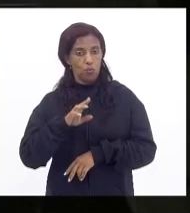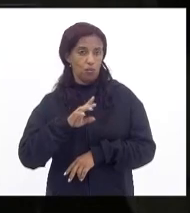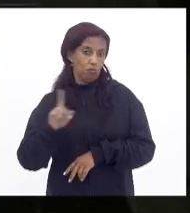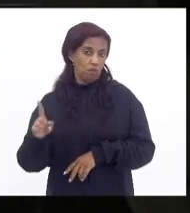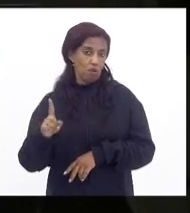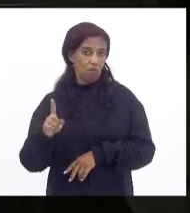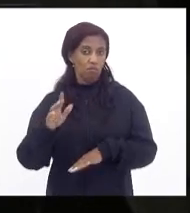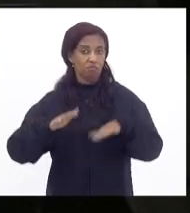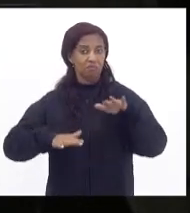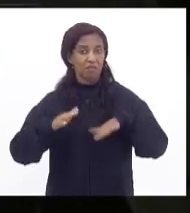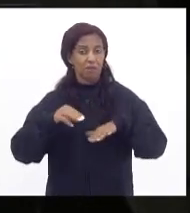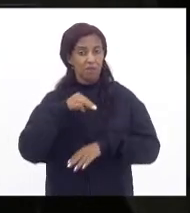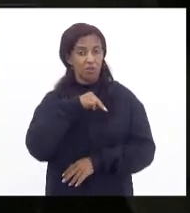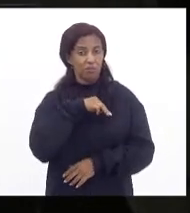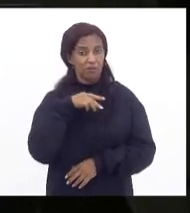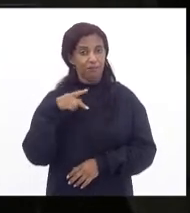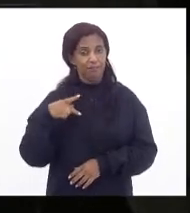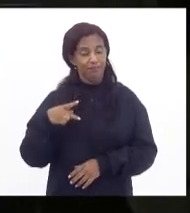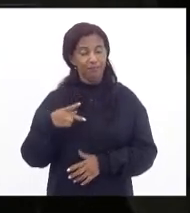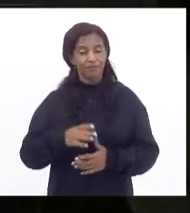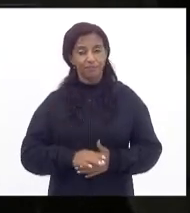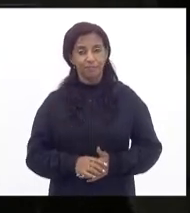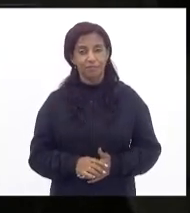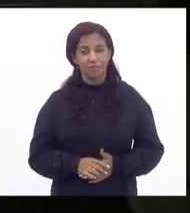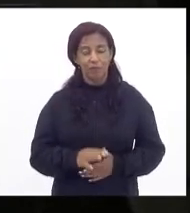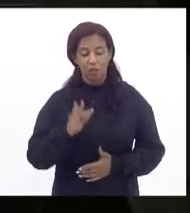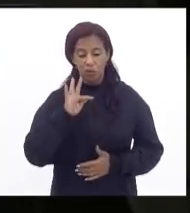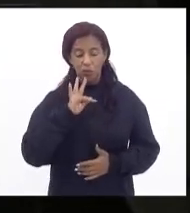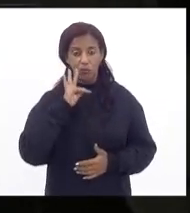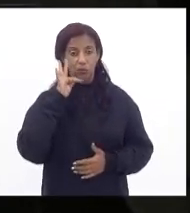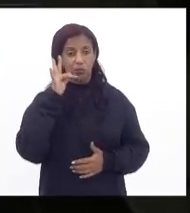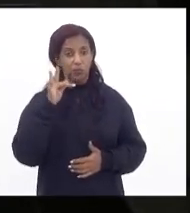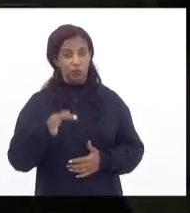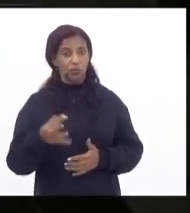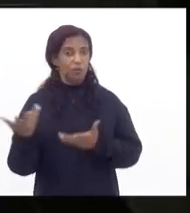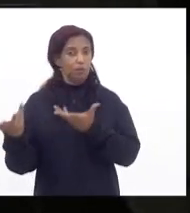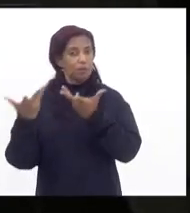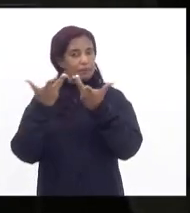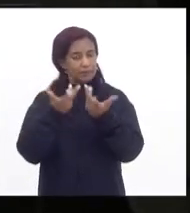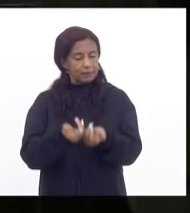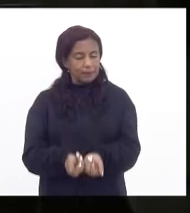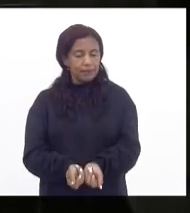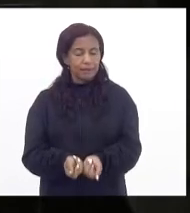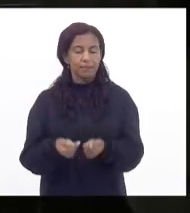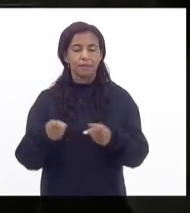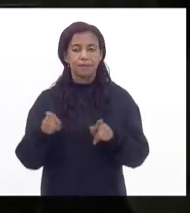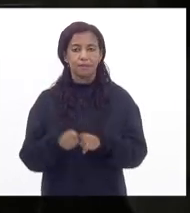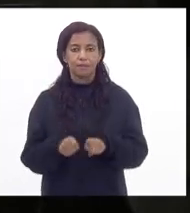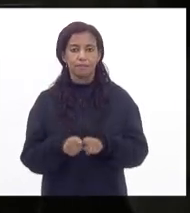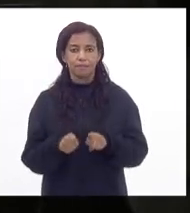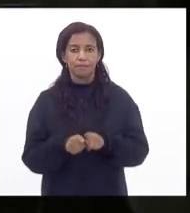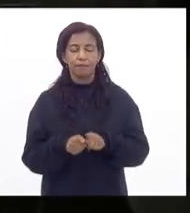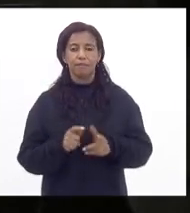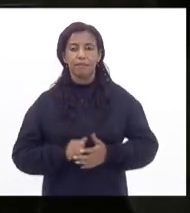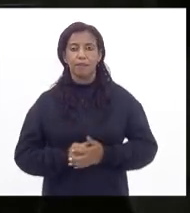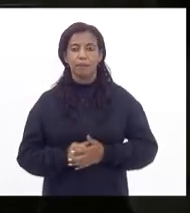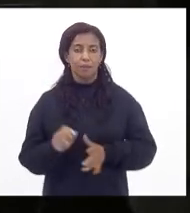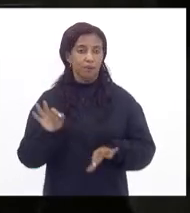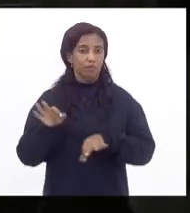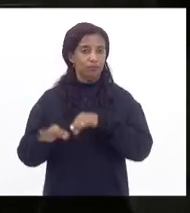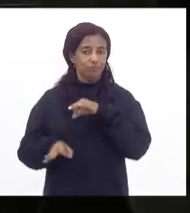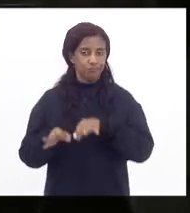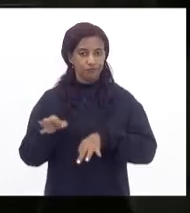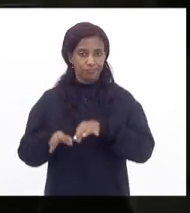denúncia do ministério público futuramente da aceitação da denúncia pela instância judicial